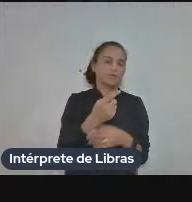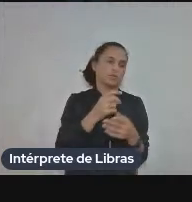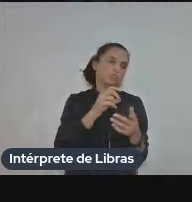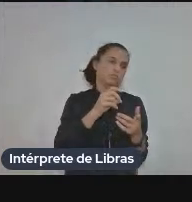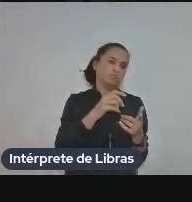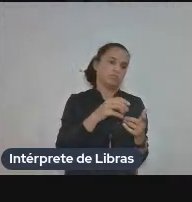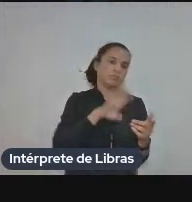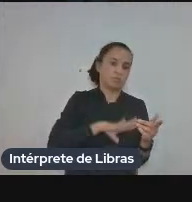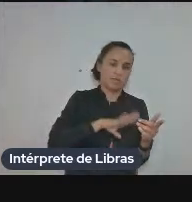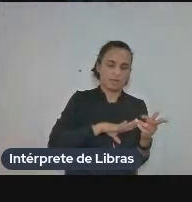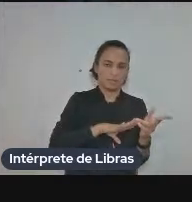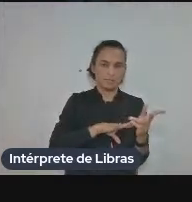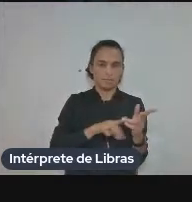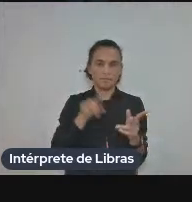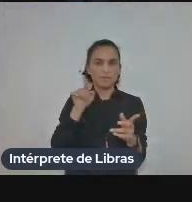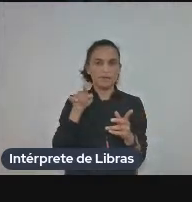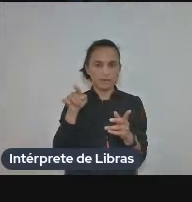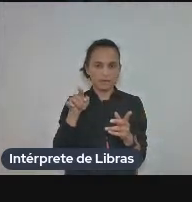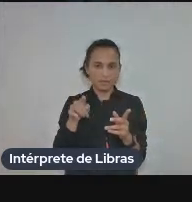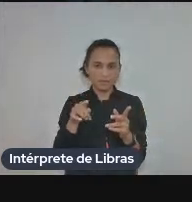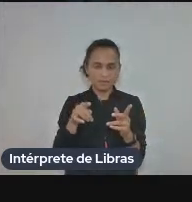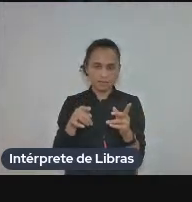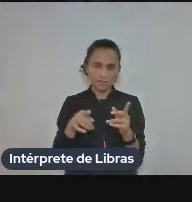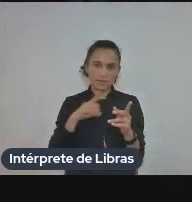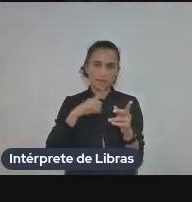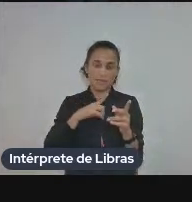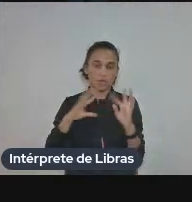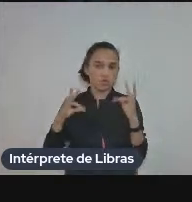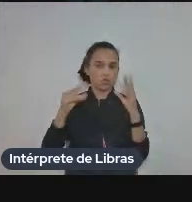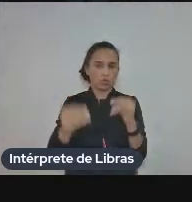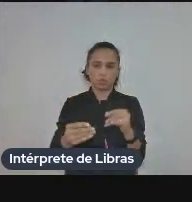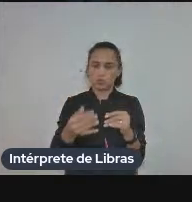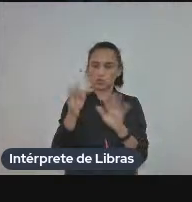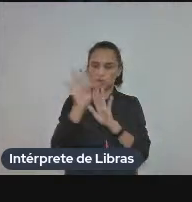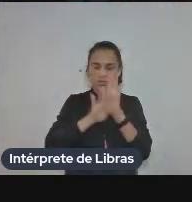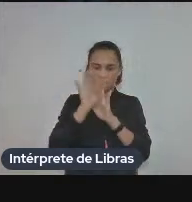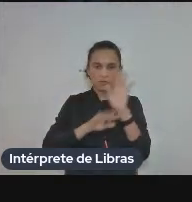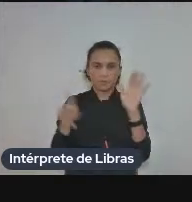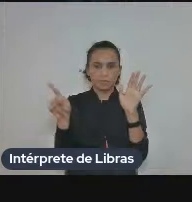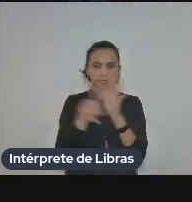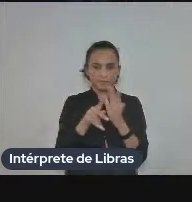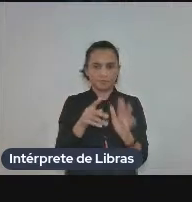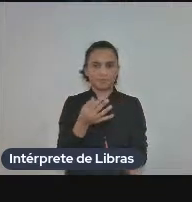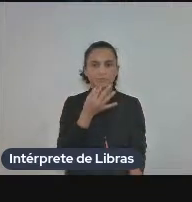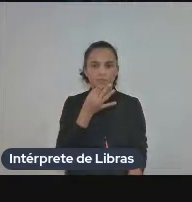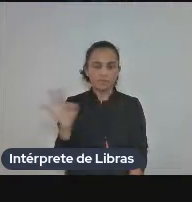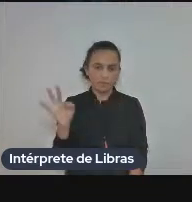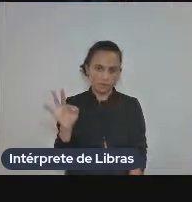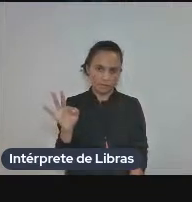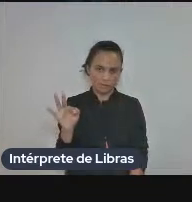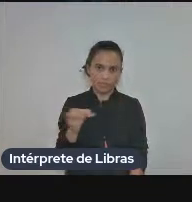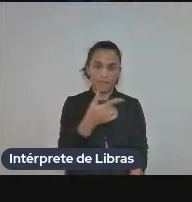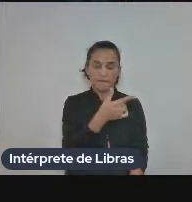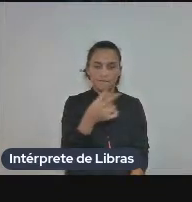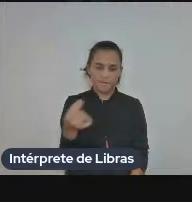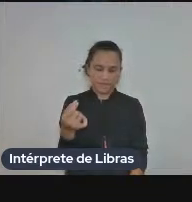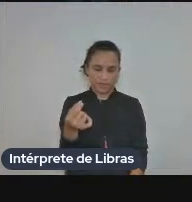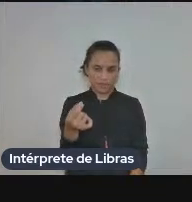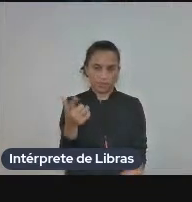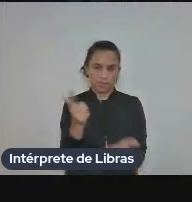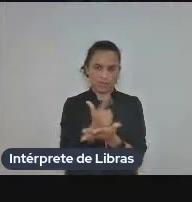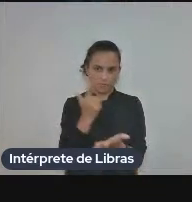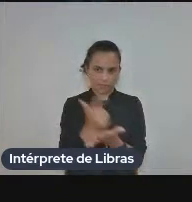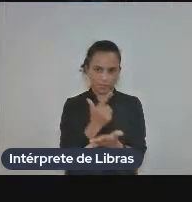das Letras ela reúne todas as obras de Freud em 20 volumes e segue o mesmo projeto editorial da editora Imar da década de 60